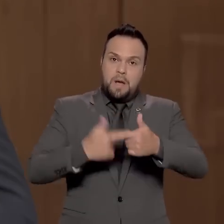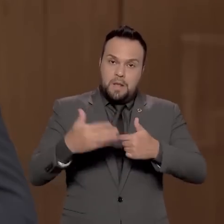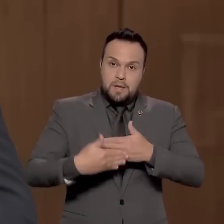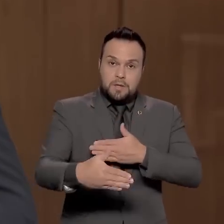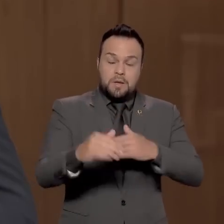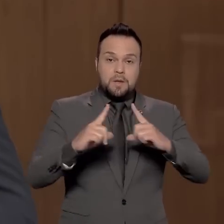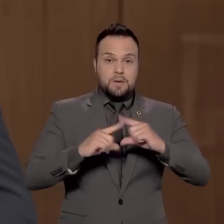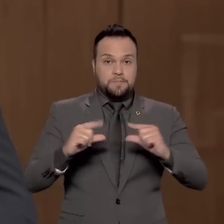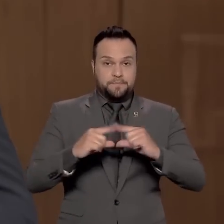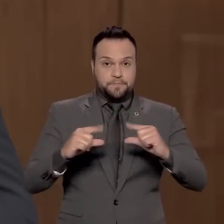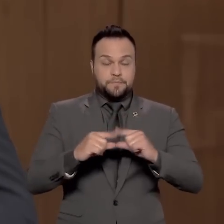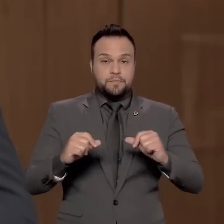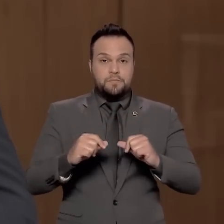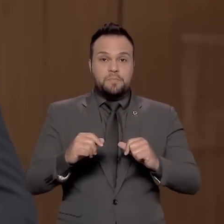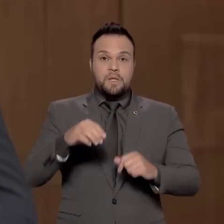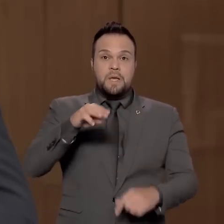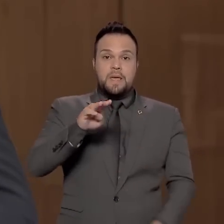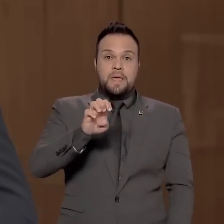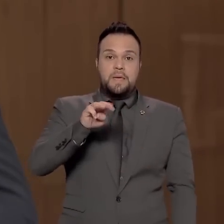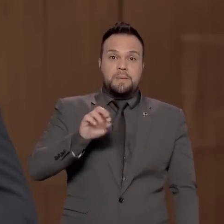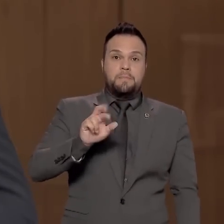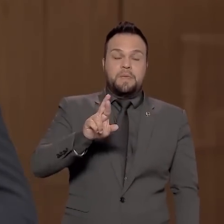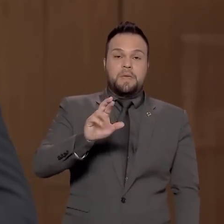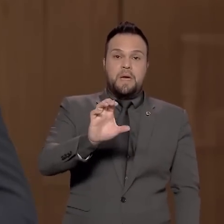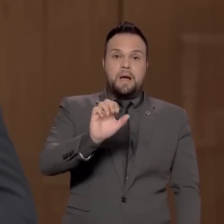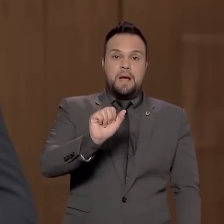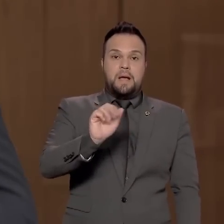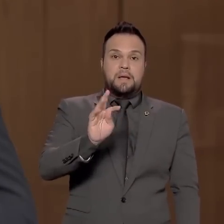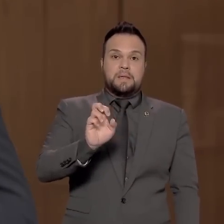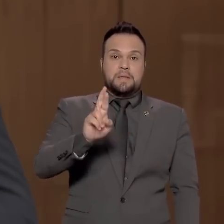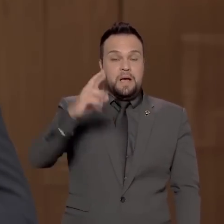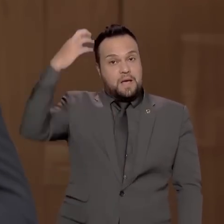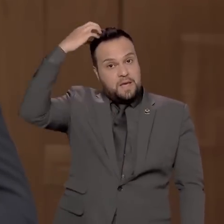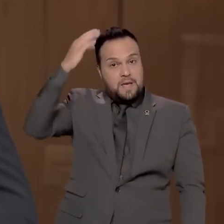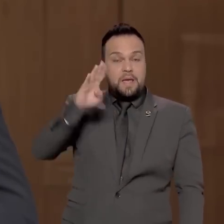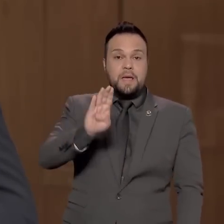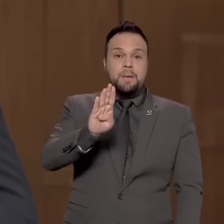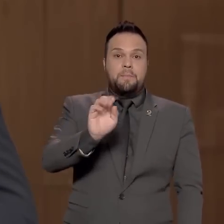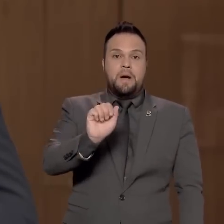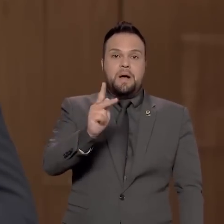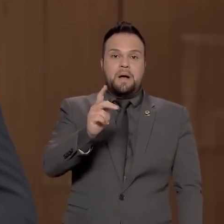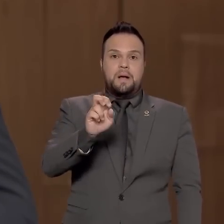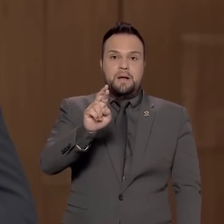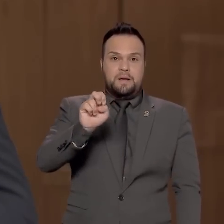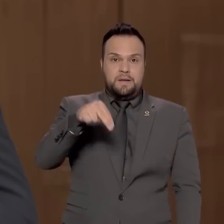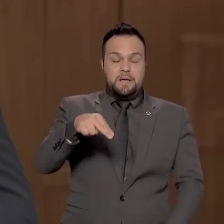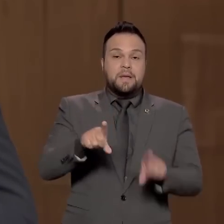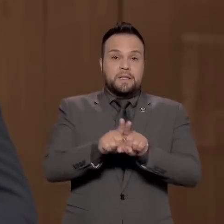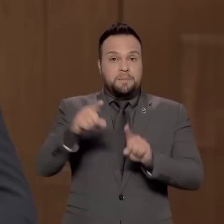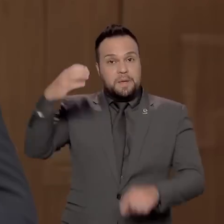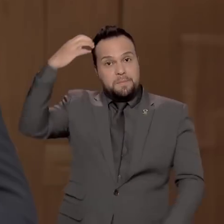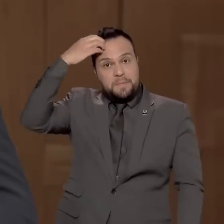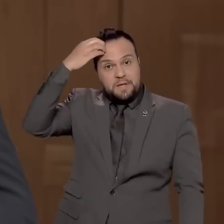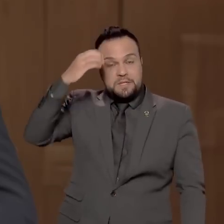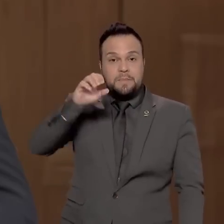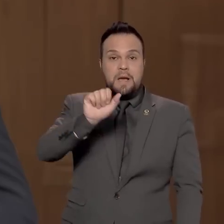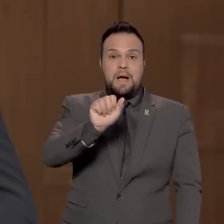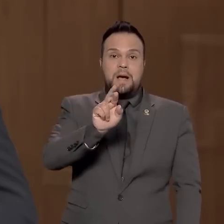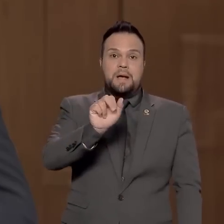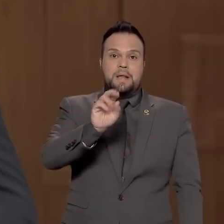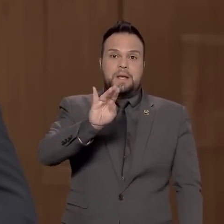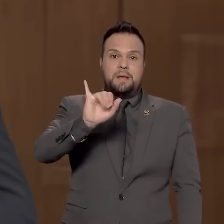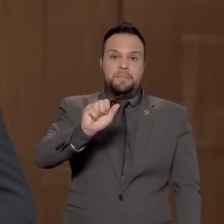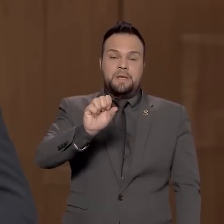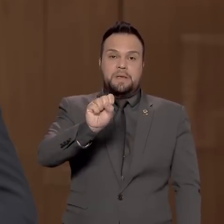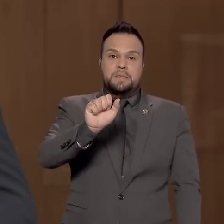Brasília, visitas do Emir do Catar, do rei do Bahrein, do príncipe herdeiro da Arábia Saudita e do novo